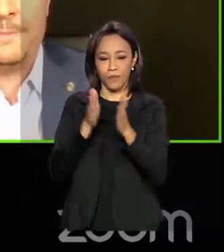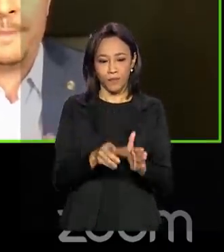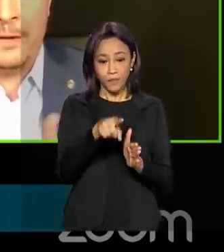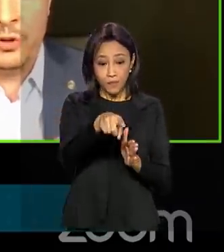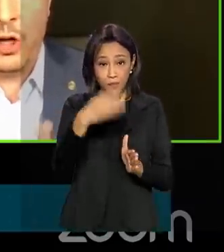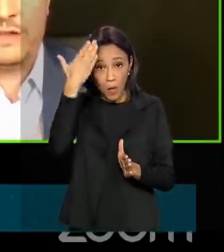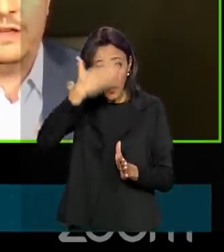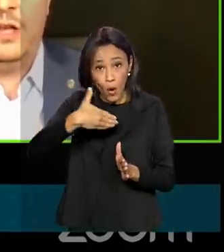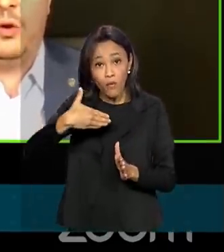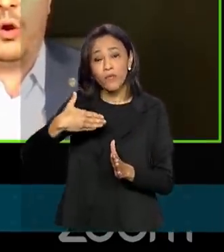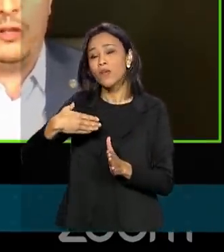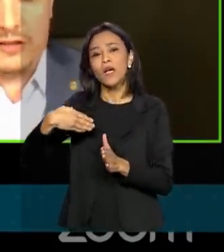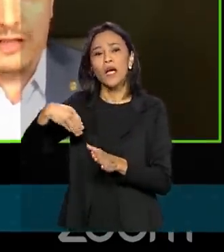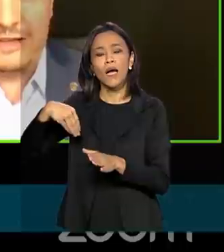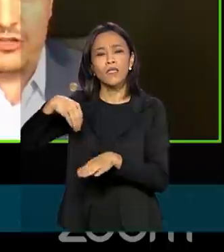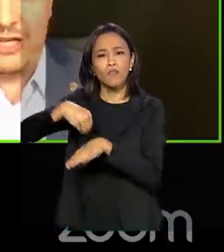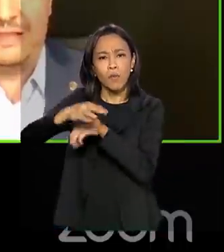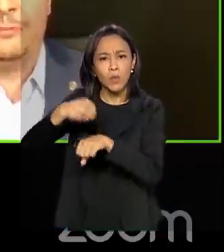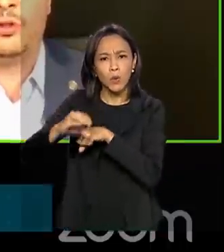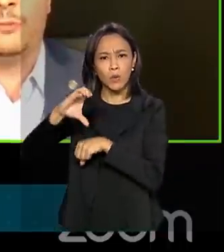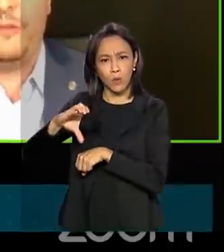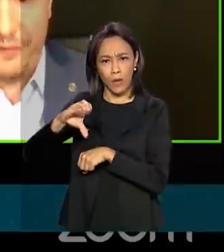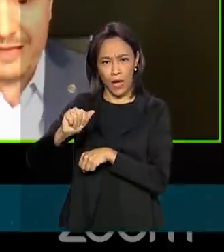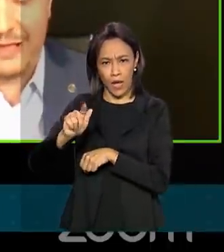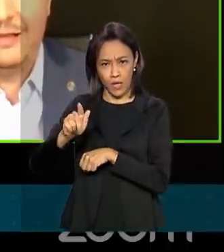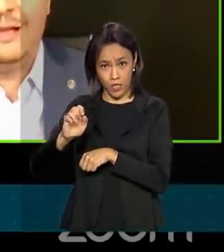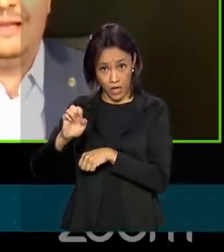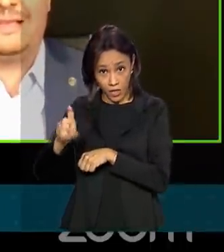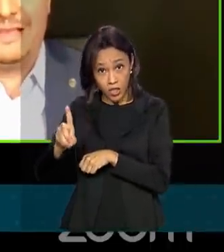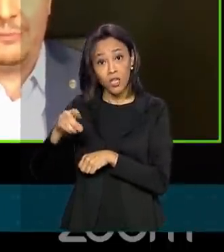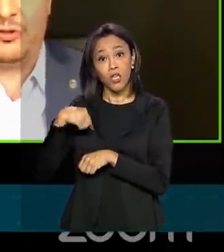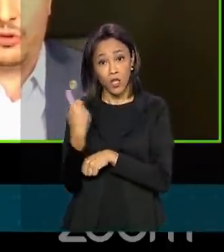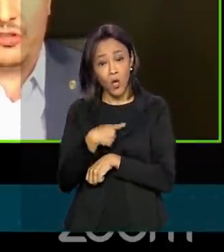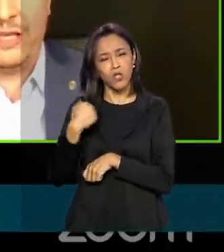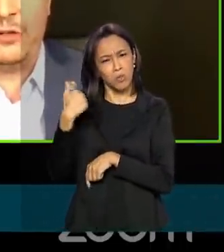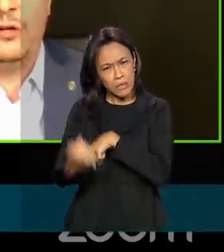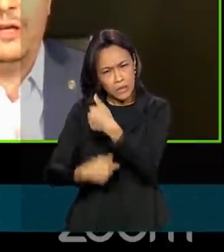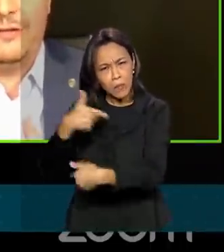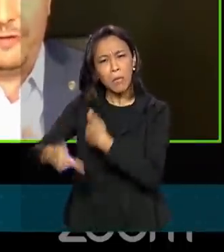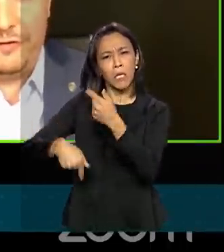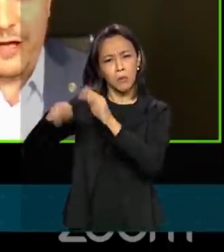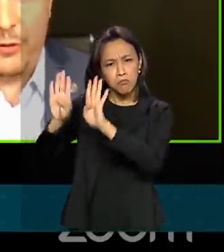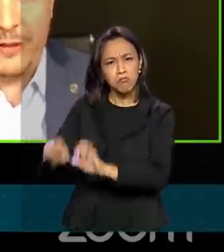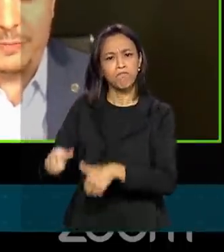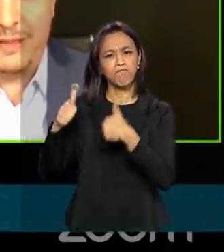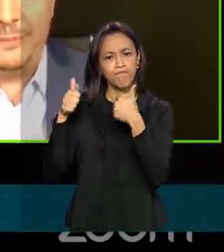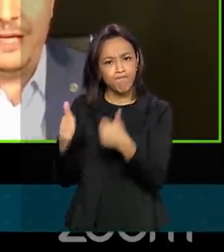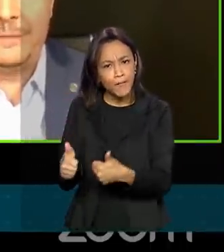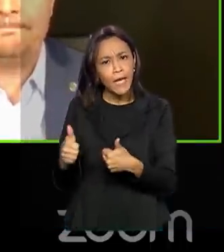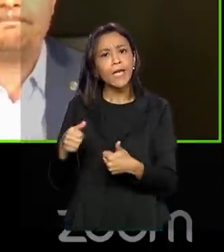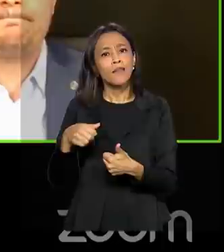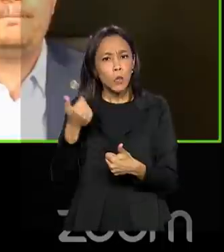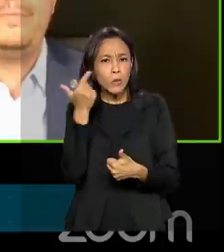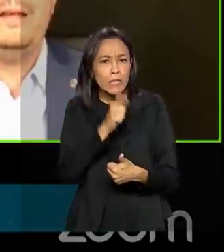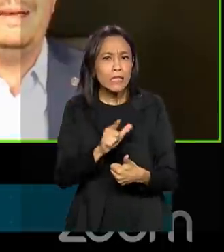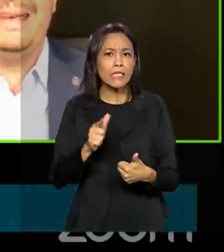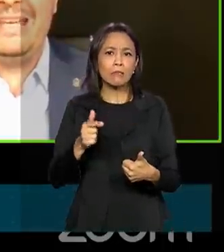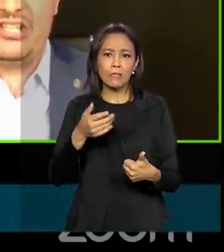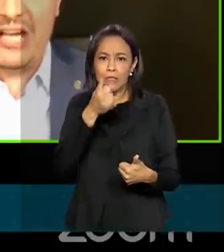mostram que nós, com a nossa lição de casa muito bem feita, estamos conseguindo viver o momento de pandemia